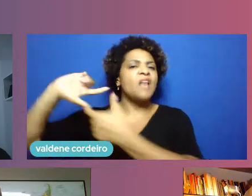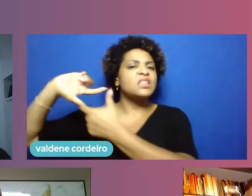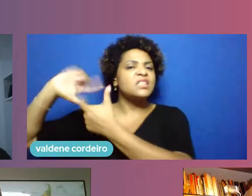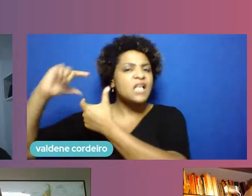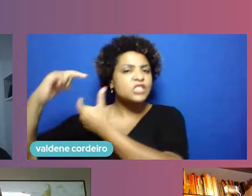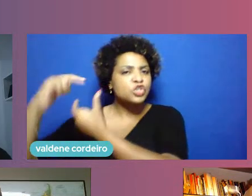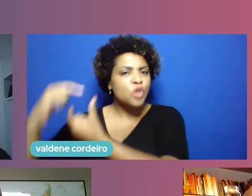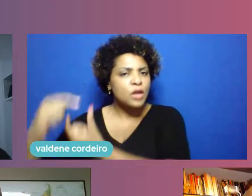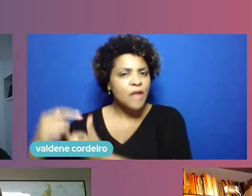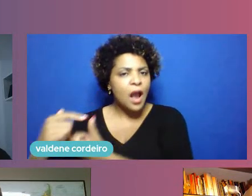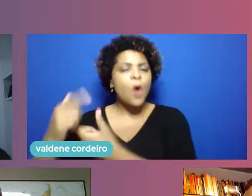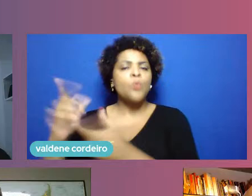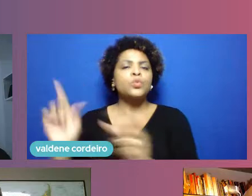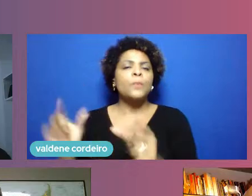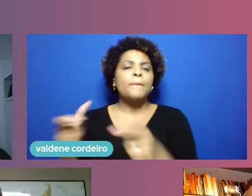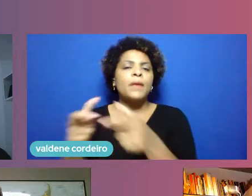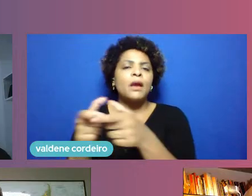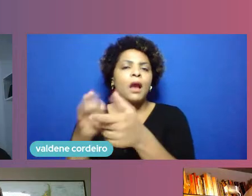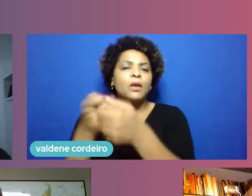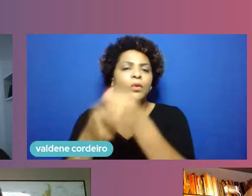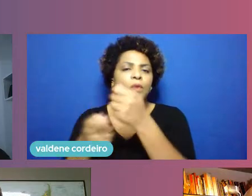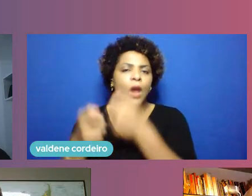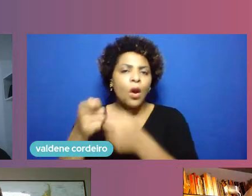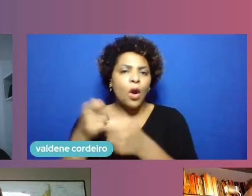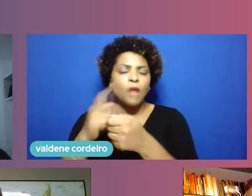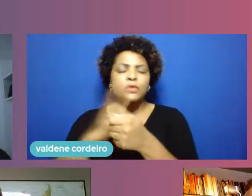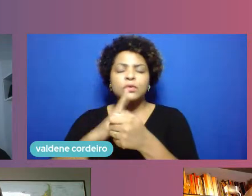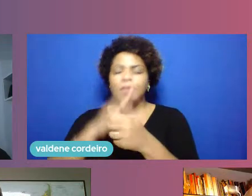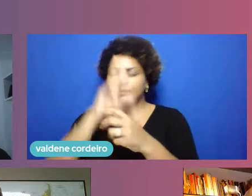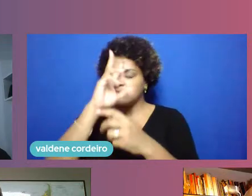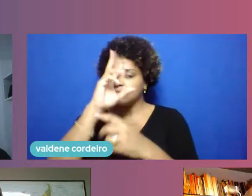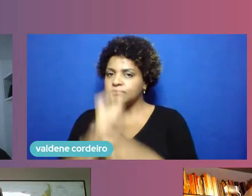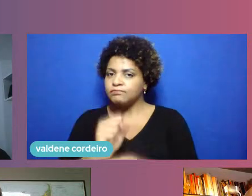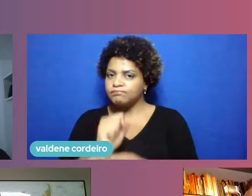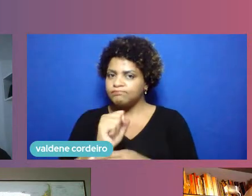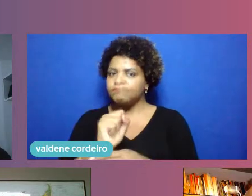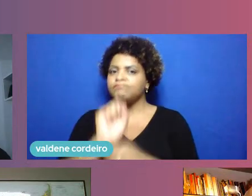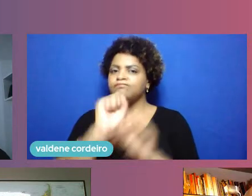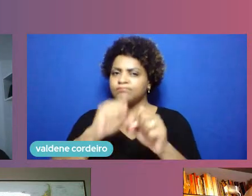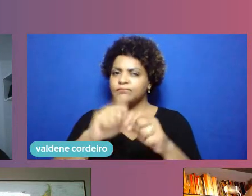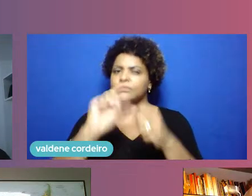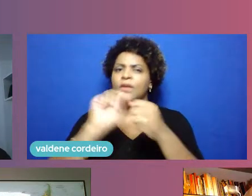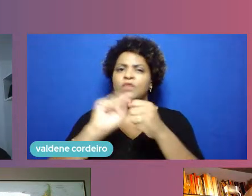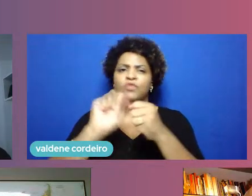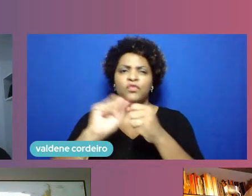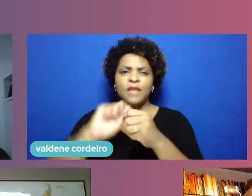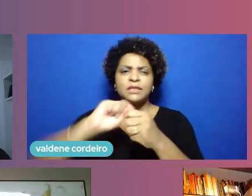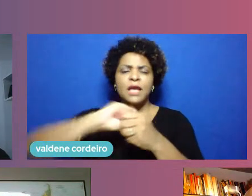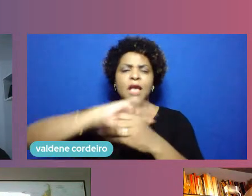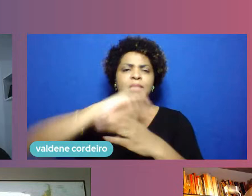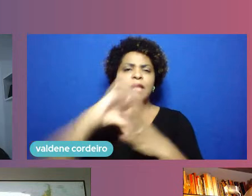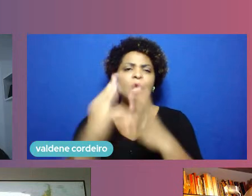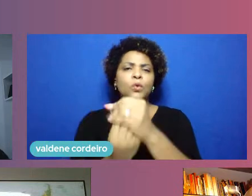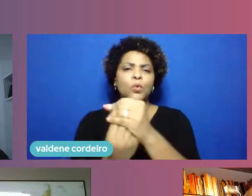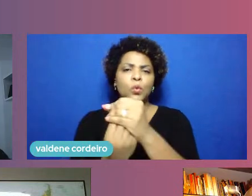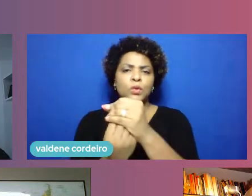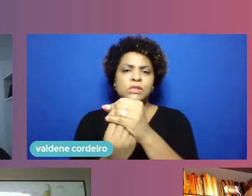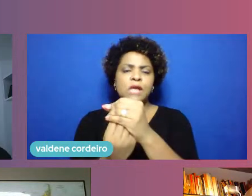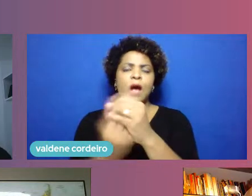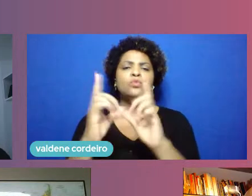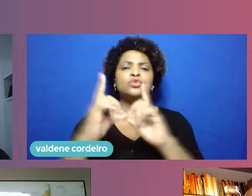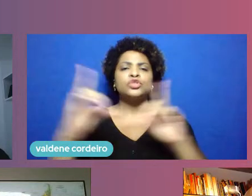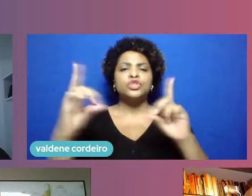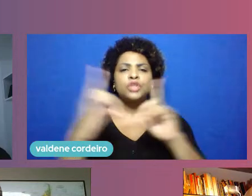houve um esforço enorme de trazer para a digitalização, da inclusão digital desses negócios para eles não se perderem